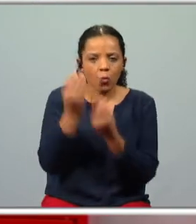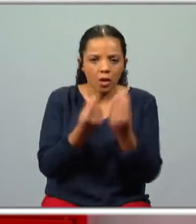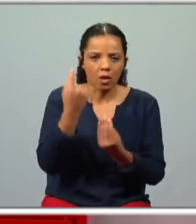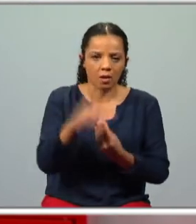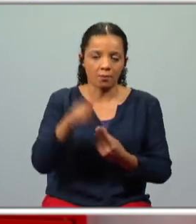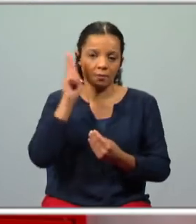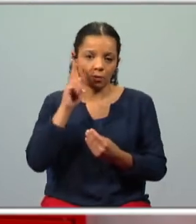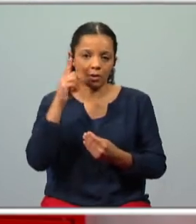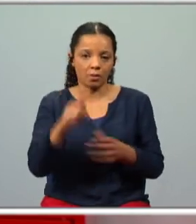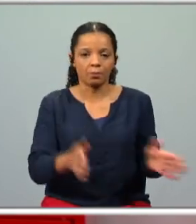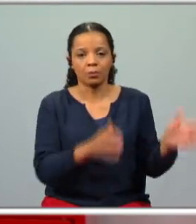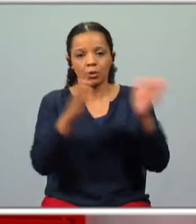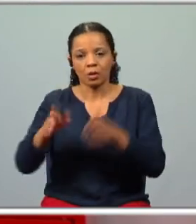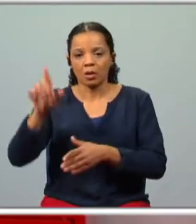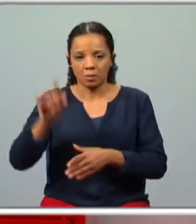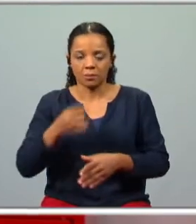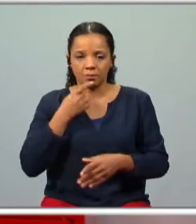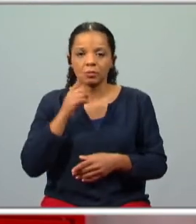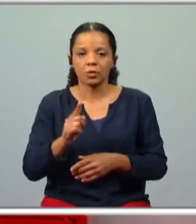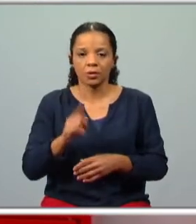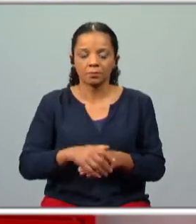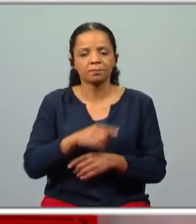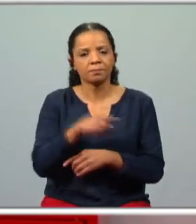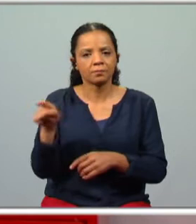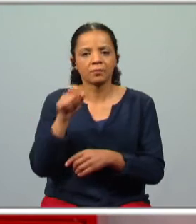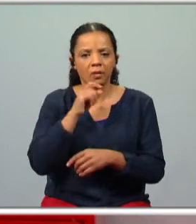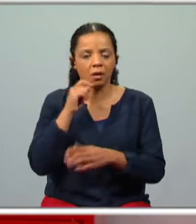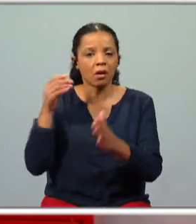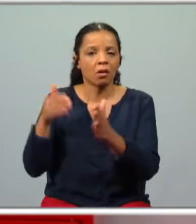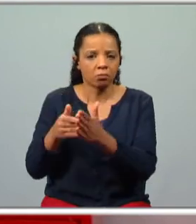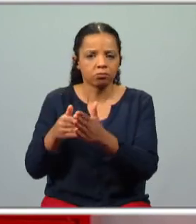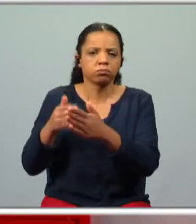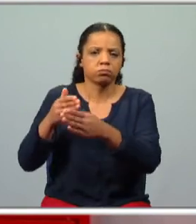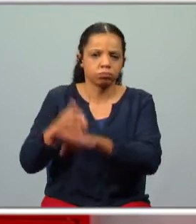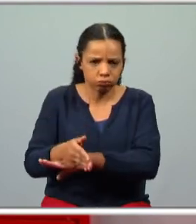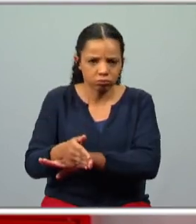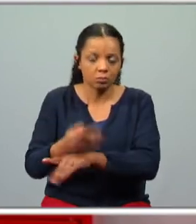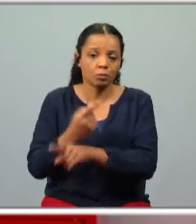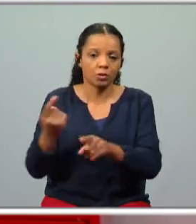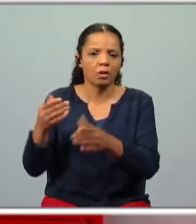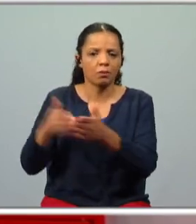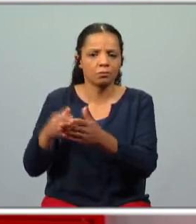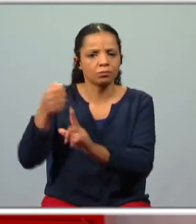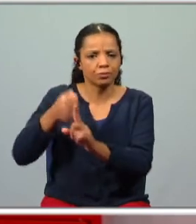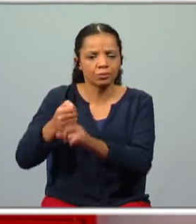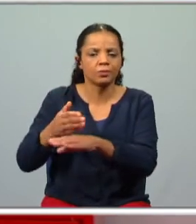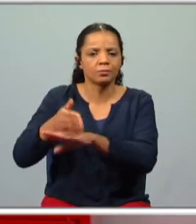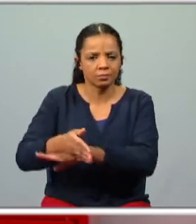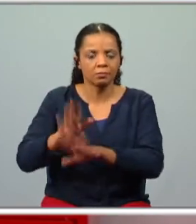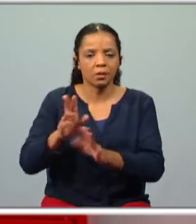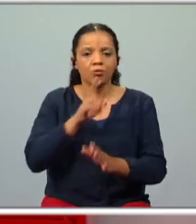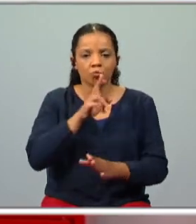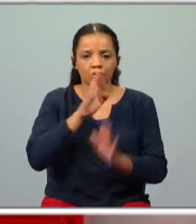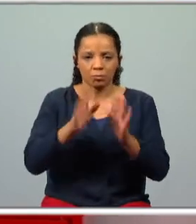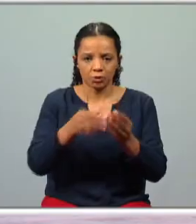seu valor por outro lado também percebemos que eles vão conseguir ultrapassar este obstáculo que o enfrentam e que o ultrapassam mas temos de construir uma